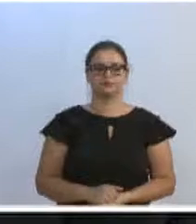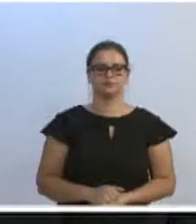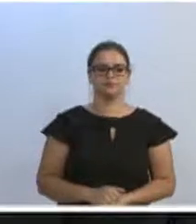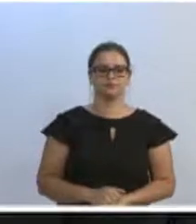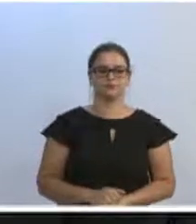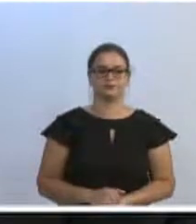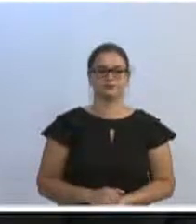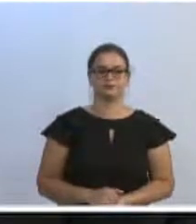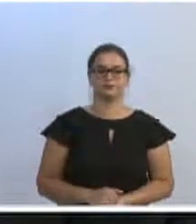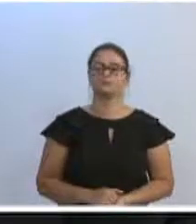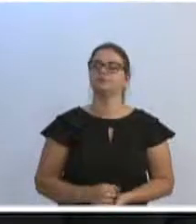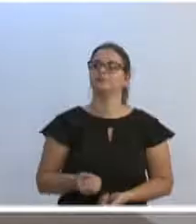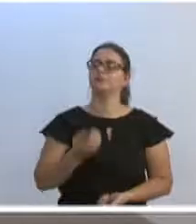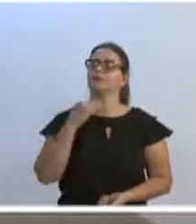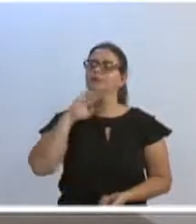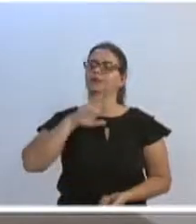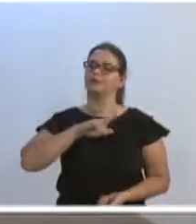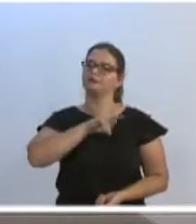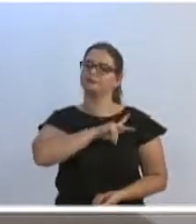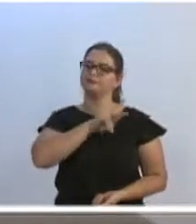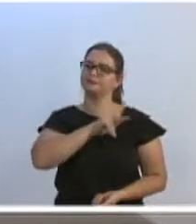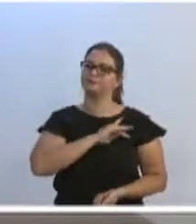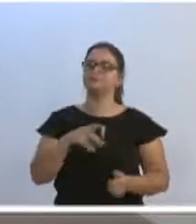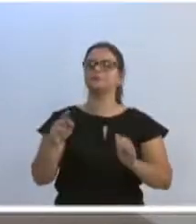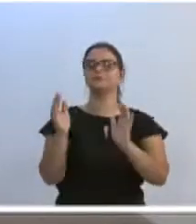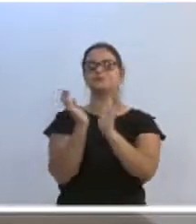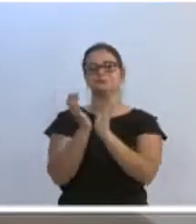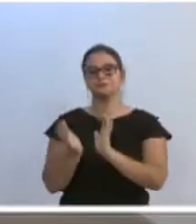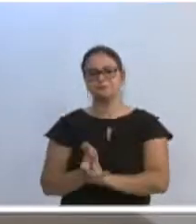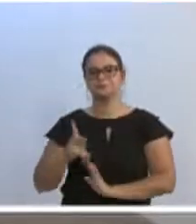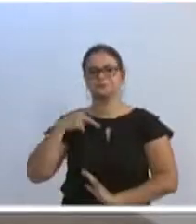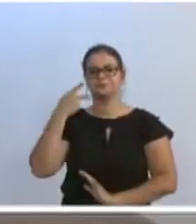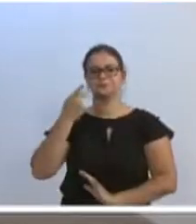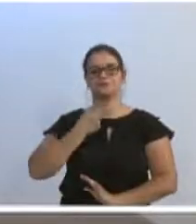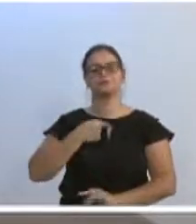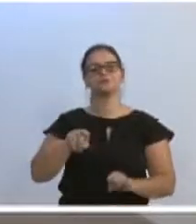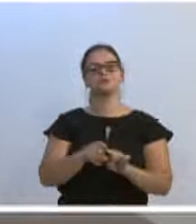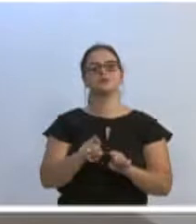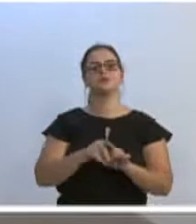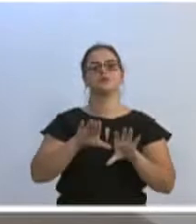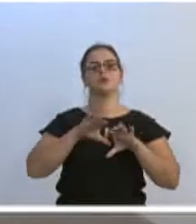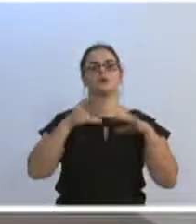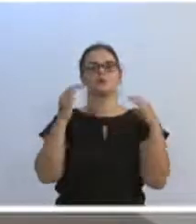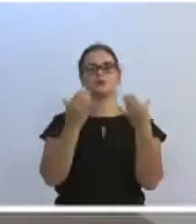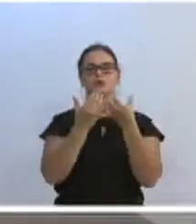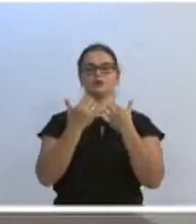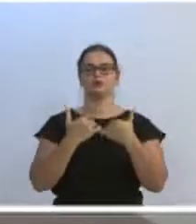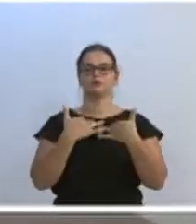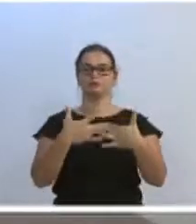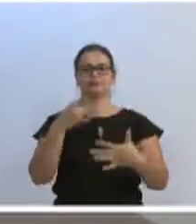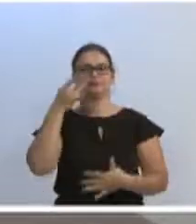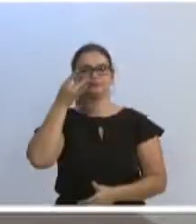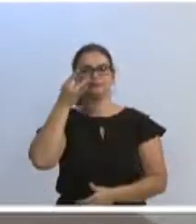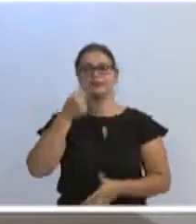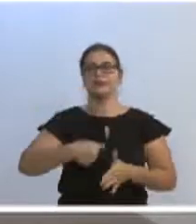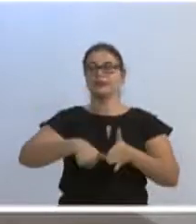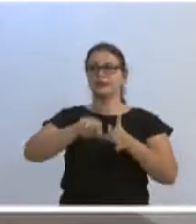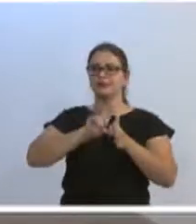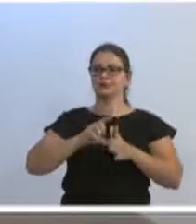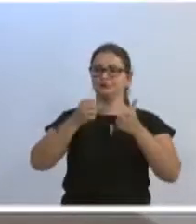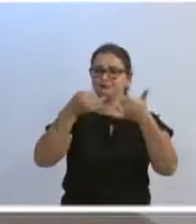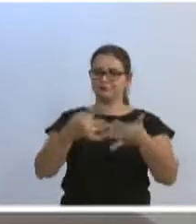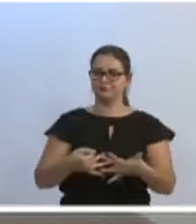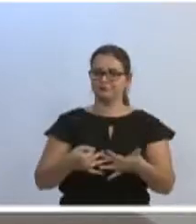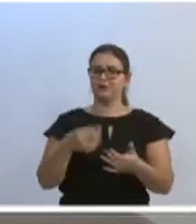Boa tarde, presidente. Boa tarde aos colegas vereadores. Boa tarde a toda a comunidade que nos acompanha. Queria, inicialmente, antes aqui da minha fala, fazer um